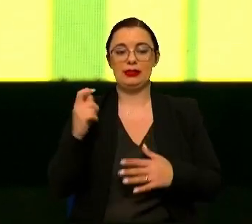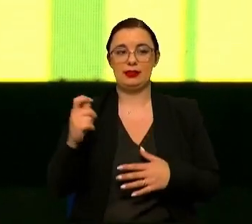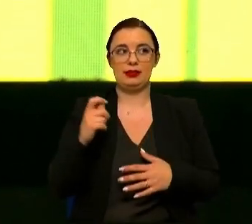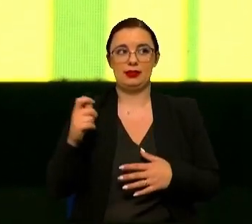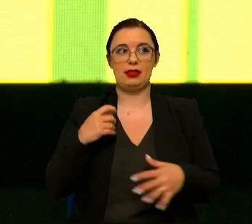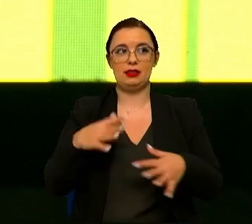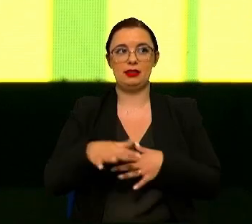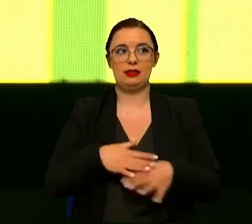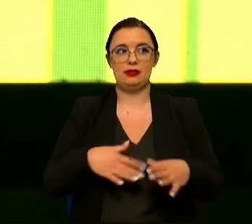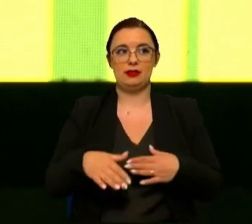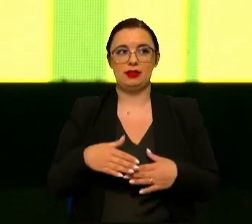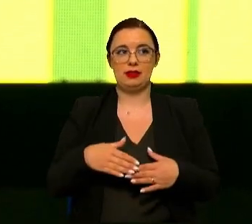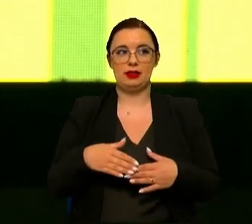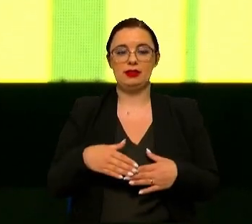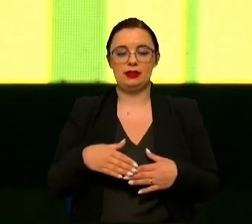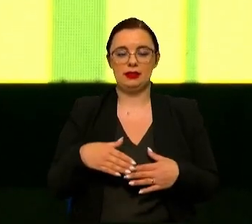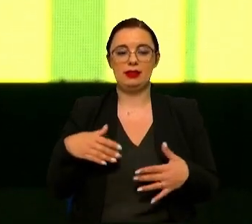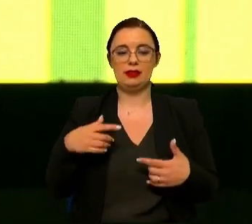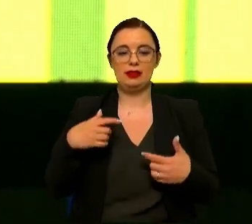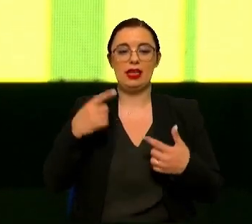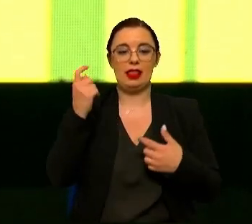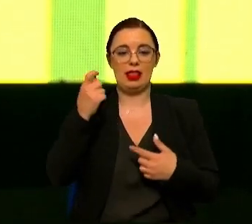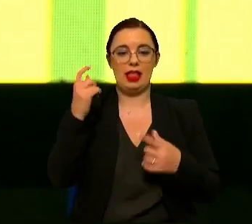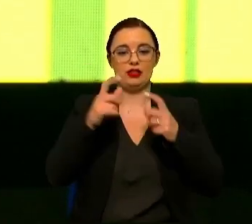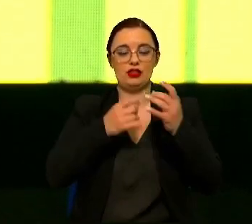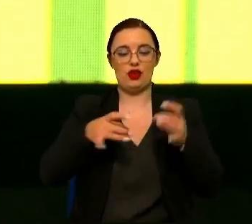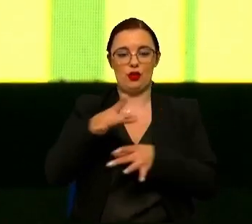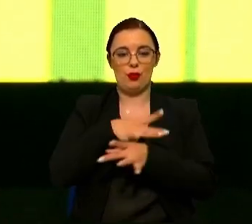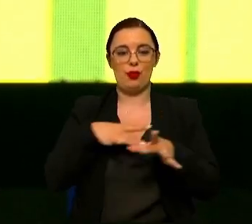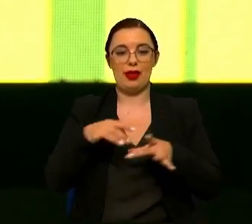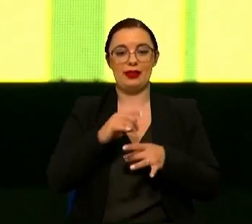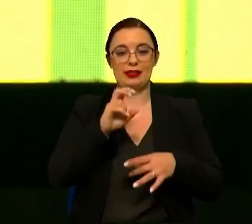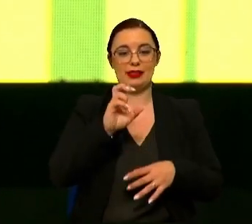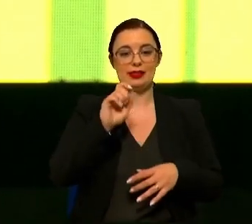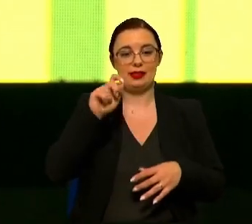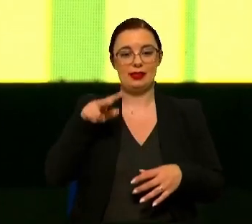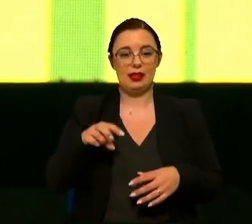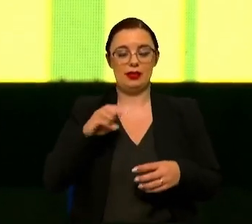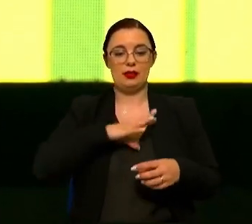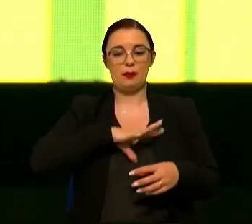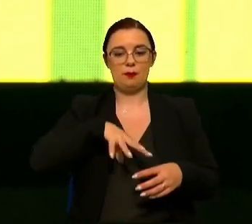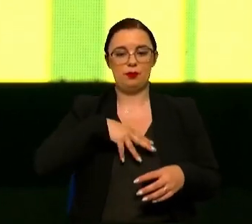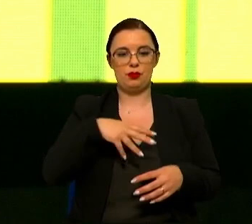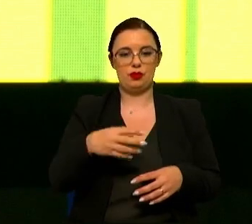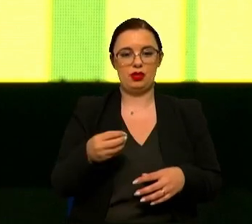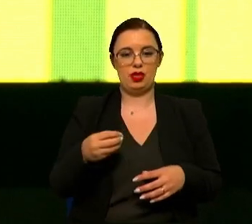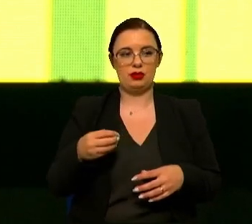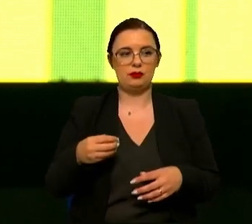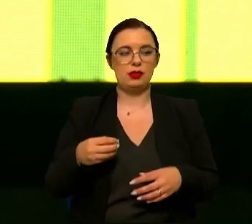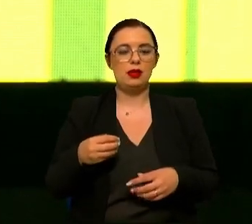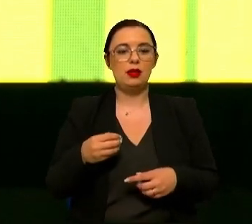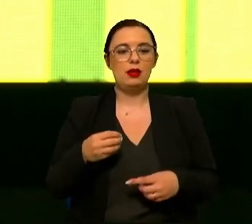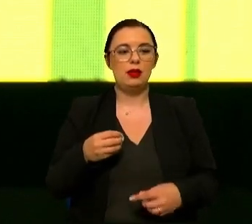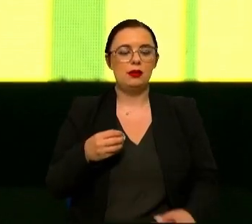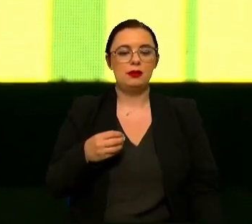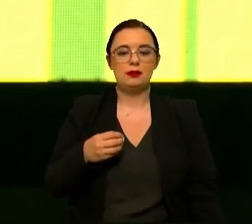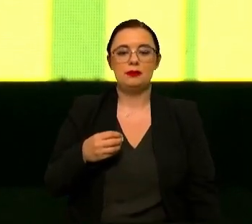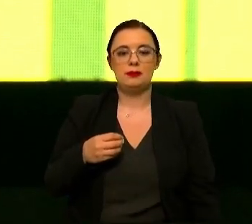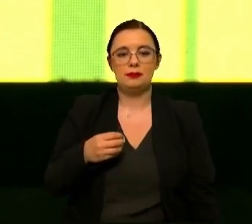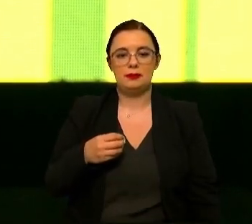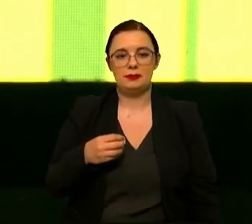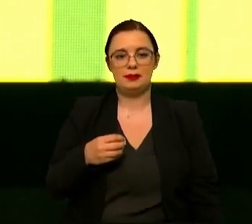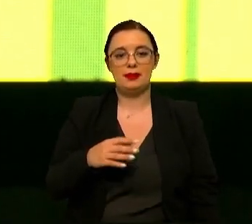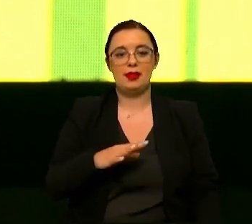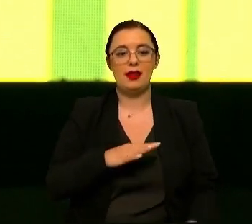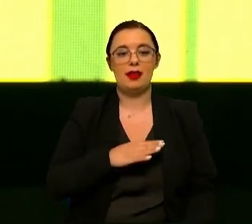estándares que nós conhecemos, tanto entidades europeias, como a CERN, como mundiais, como a ISO. Além disso, tem bastante ativo